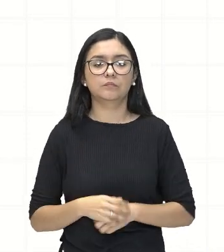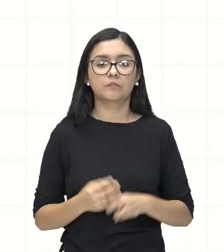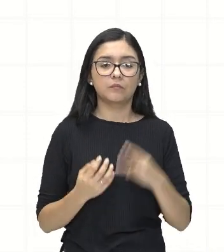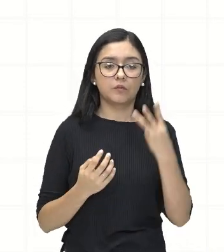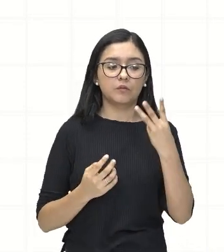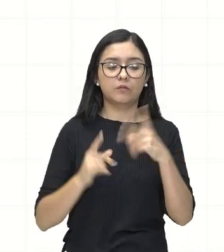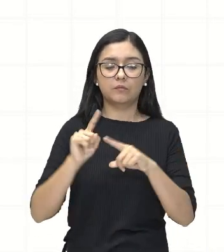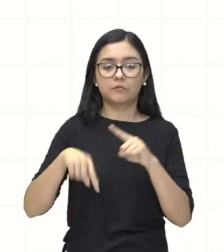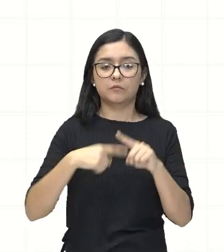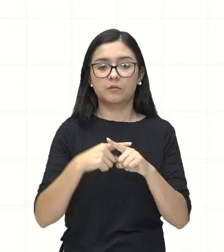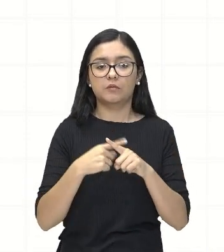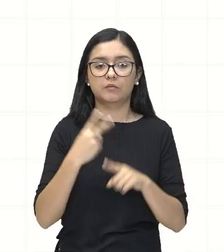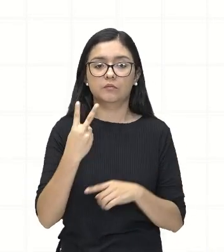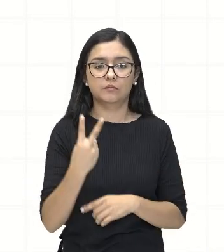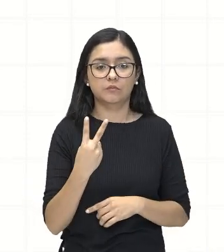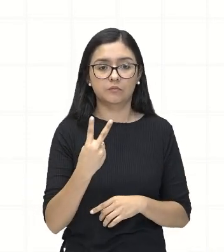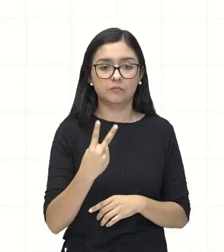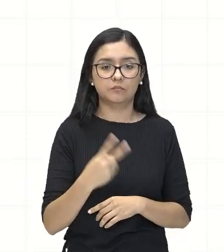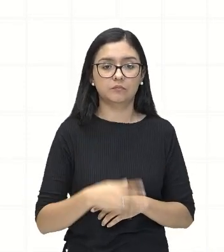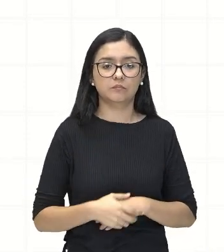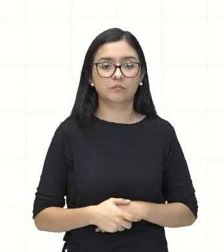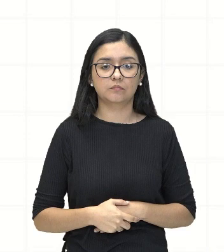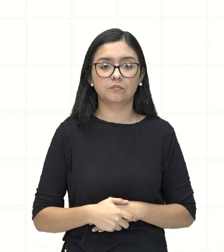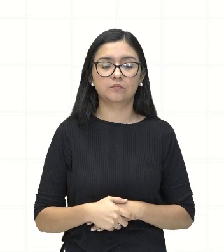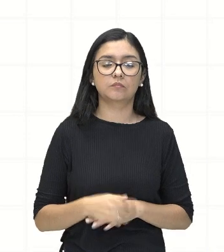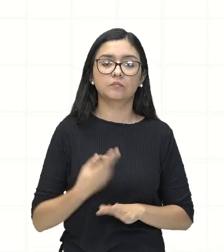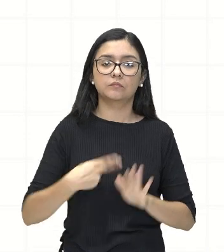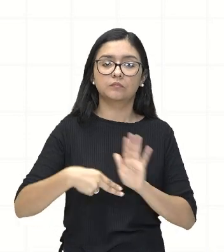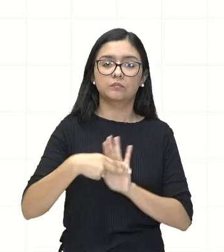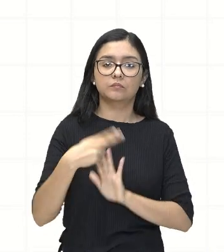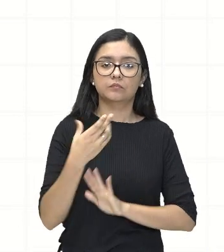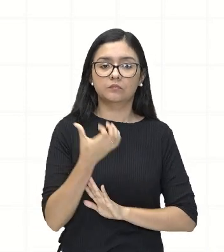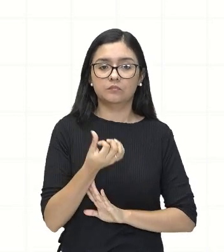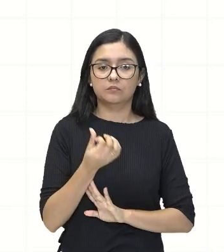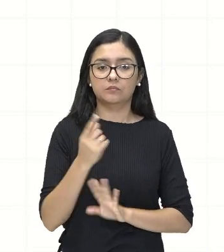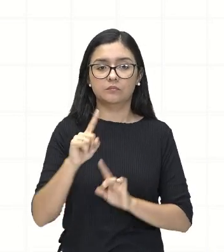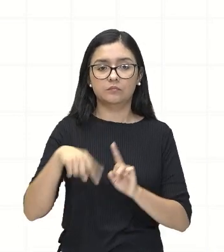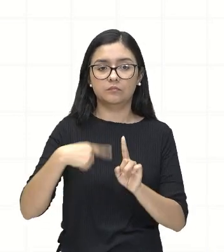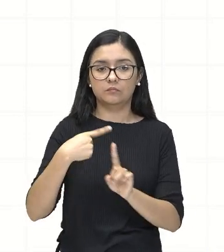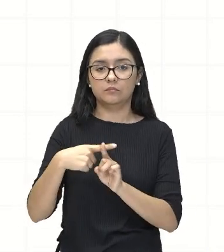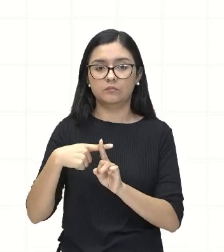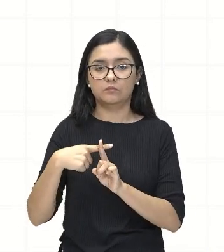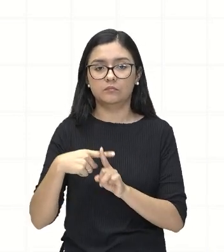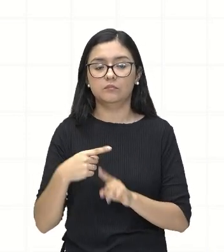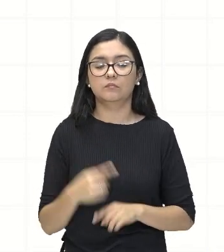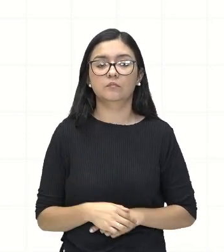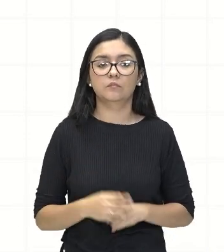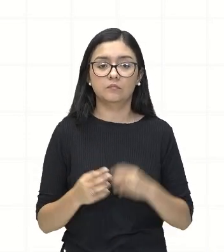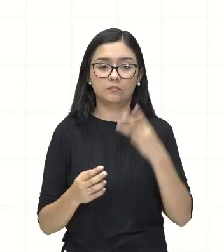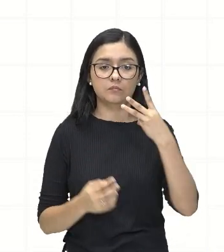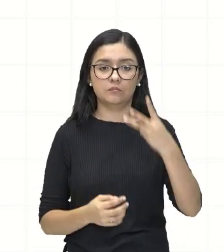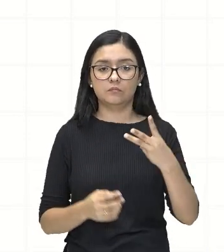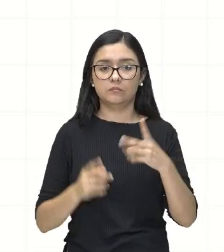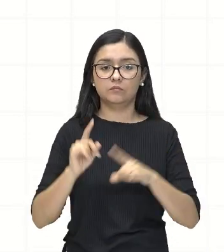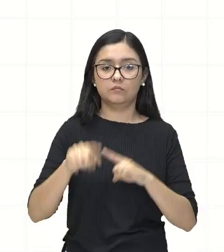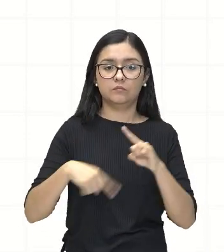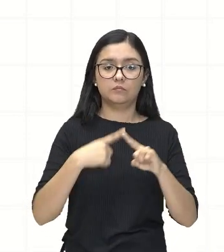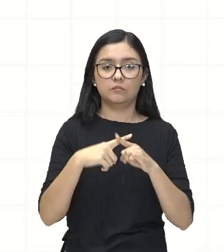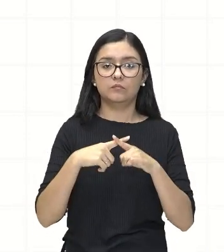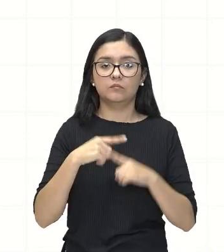o 2 que vai dar 6 mais e o 3 vai multiplicar o 2X